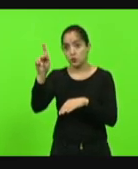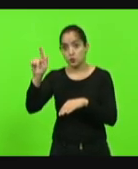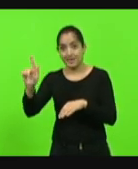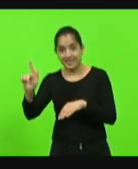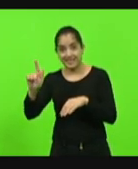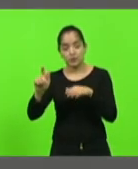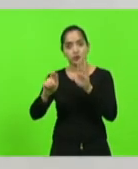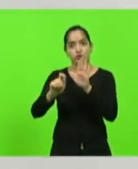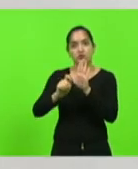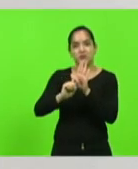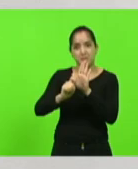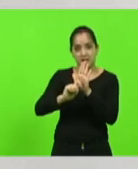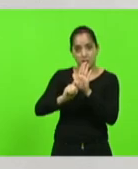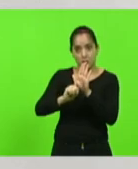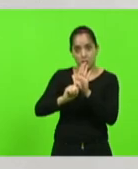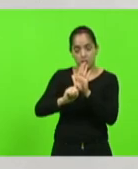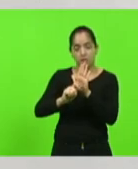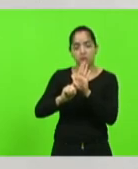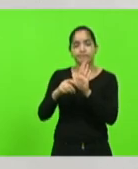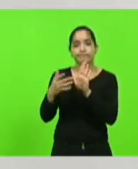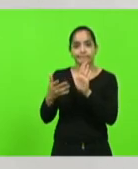quase 200 quilos de cocaína,